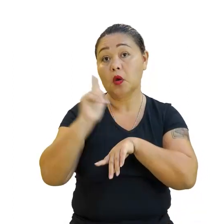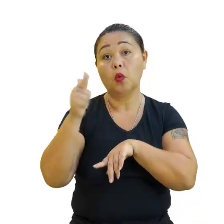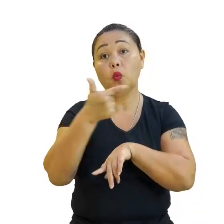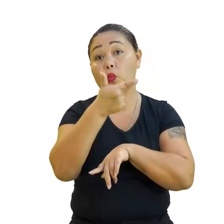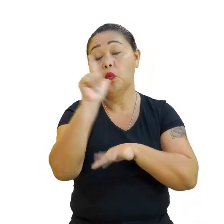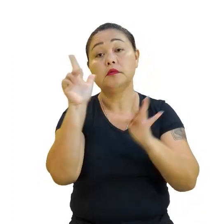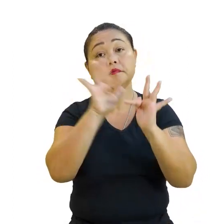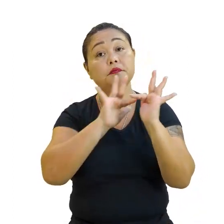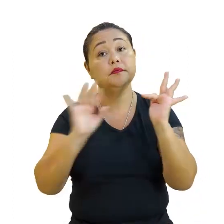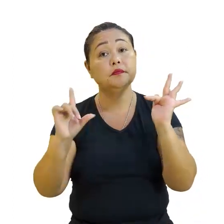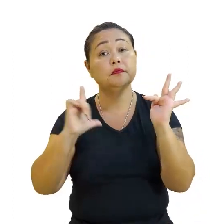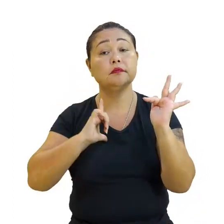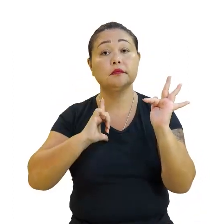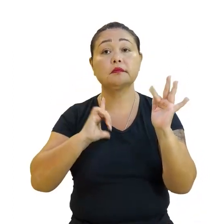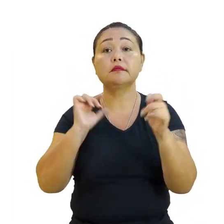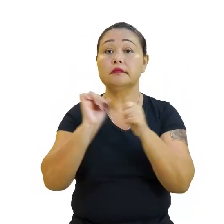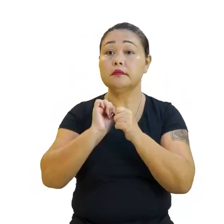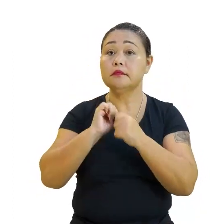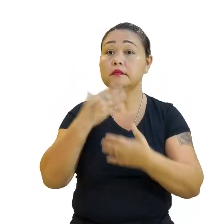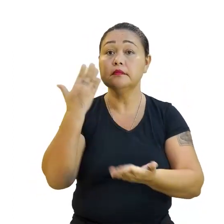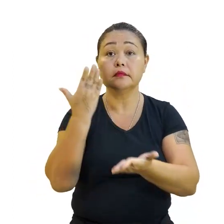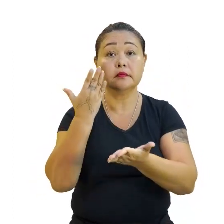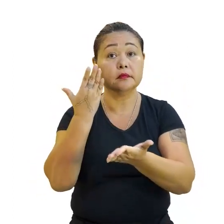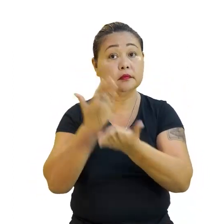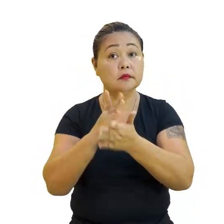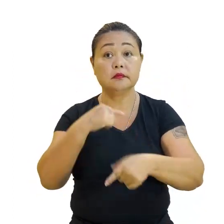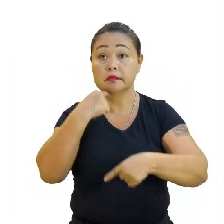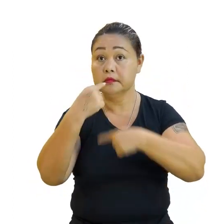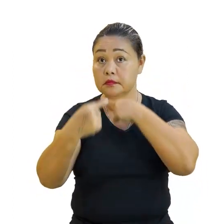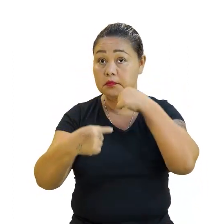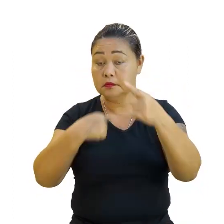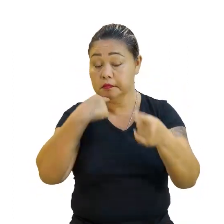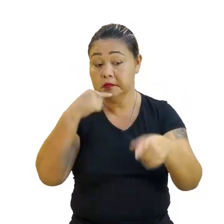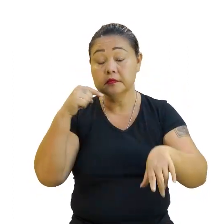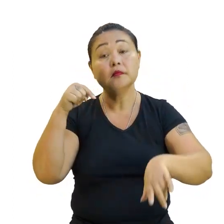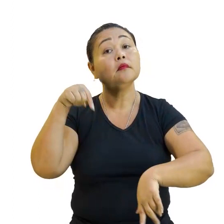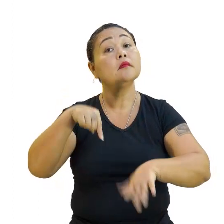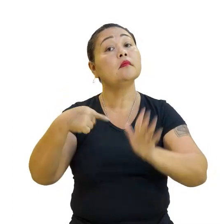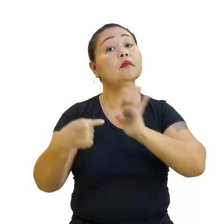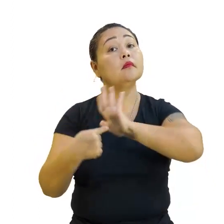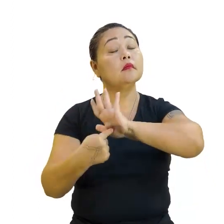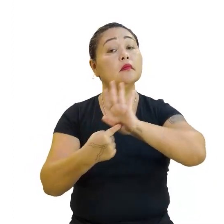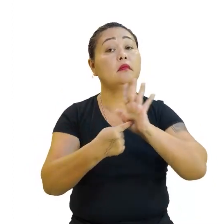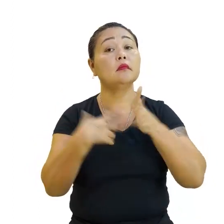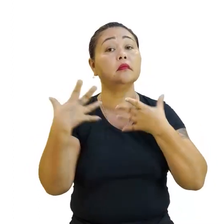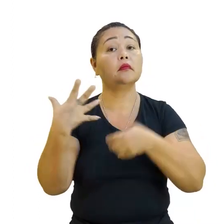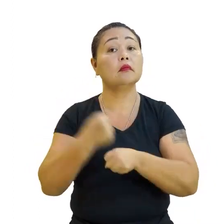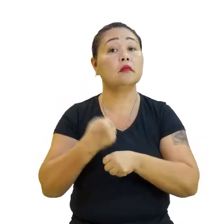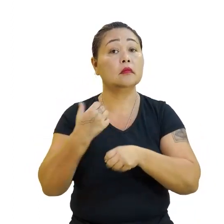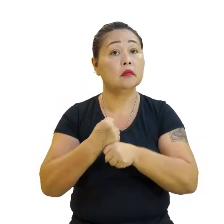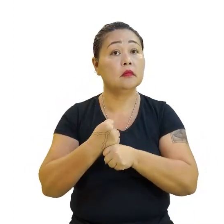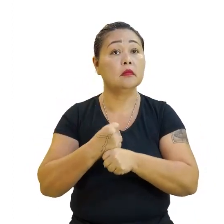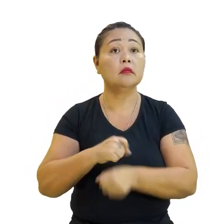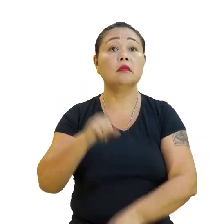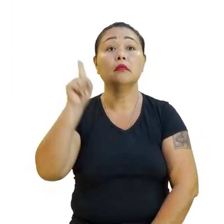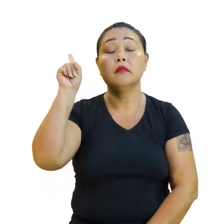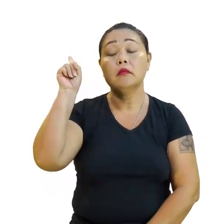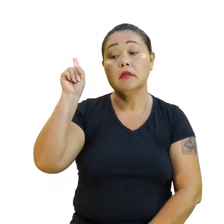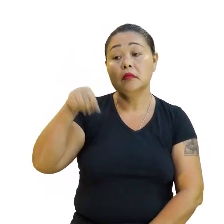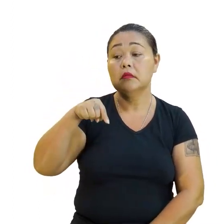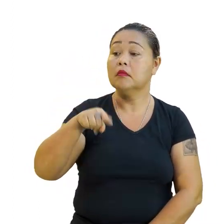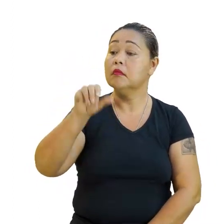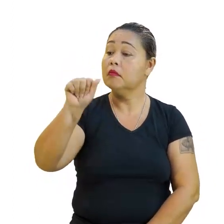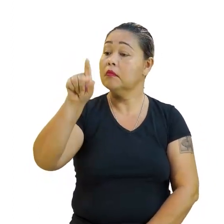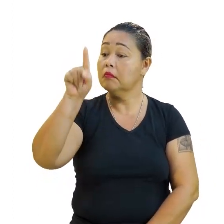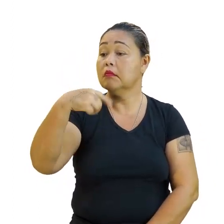mata dúvida e mostra o cálculo. Nesse caso, a gente precisa saber quem é o nosso A. O A é menos 4. Ah, o A é